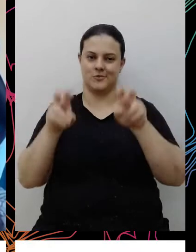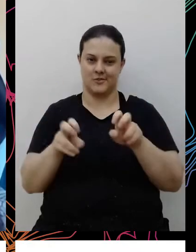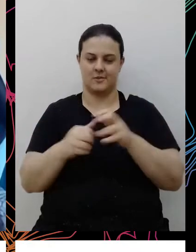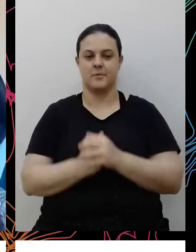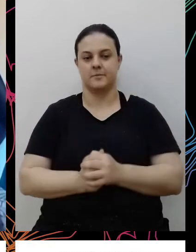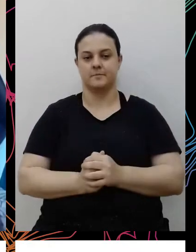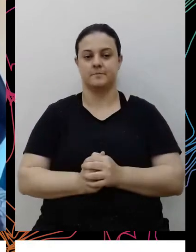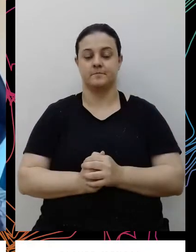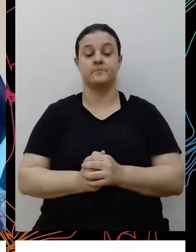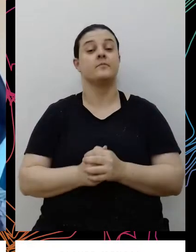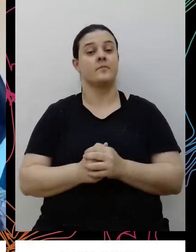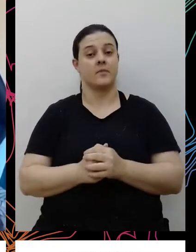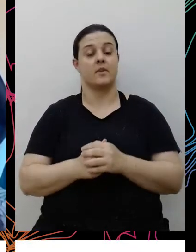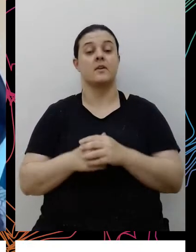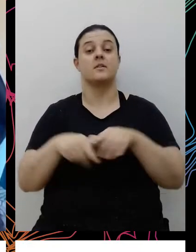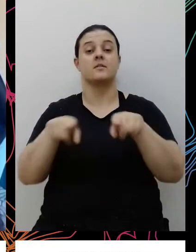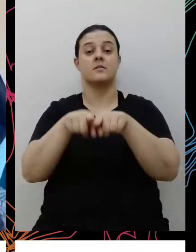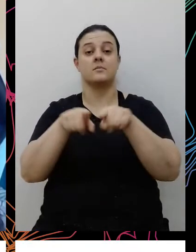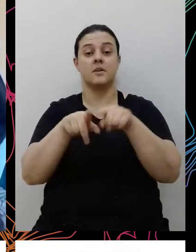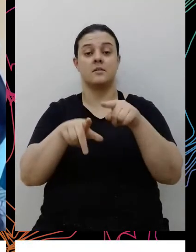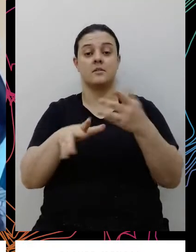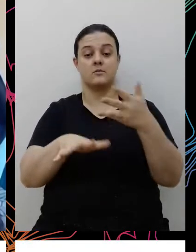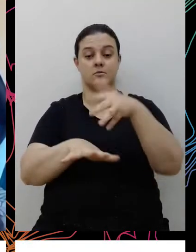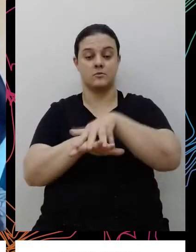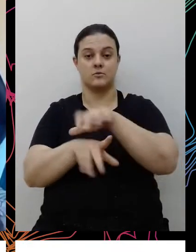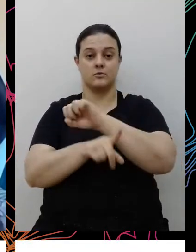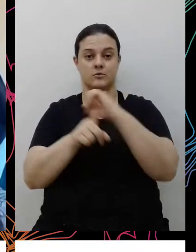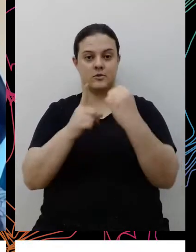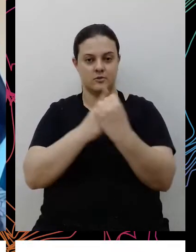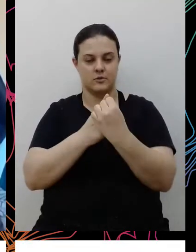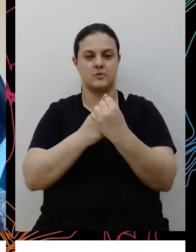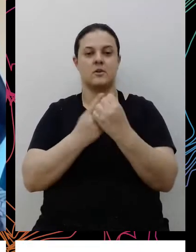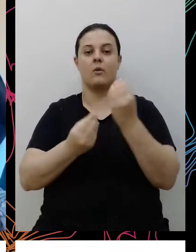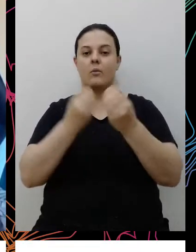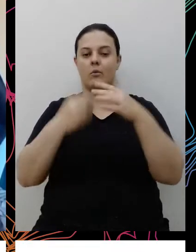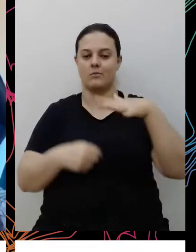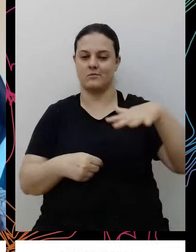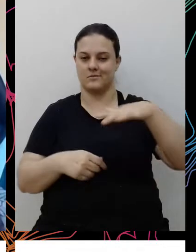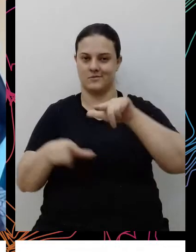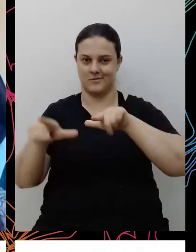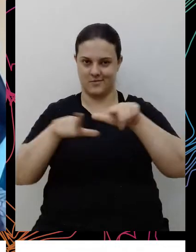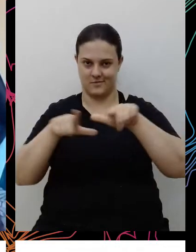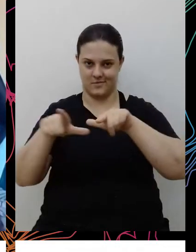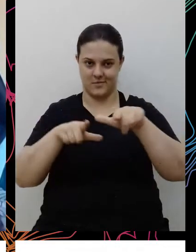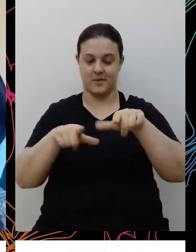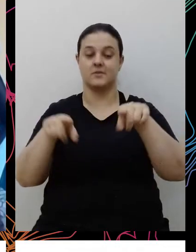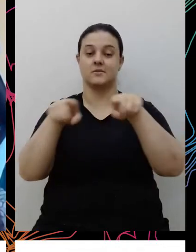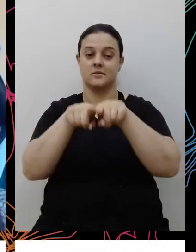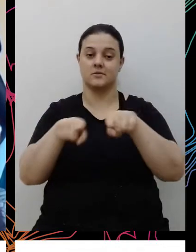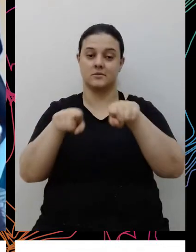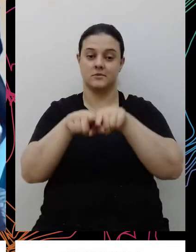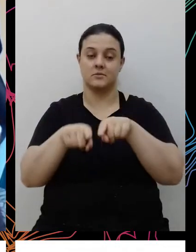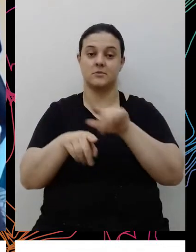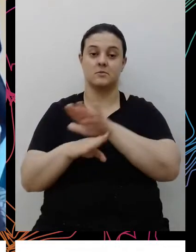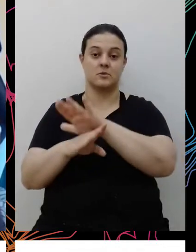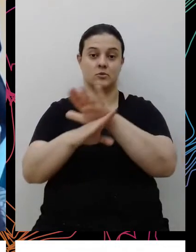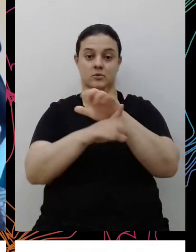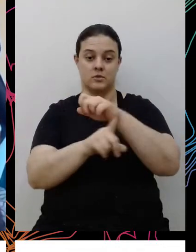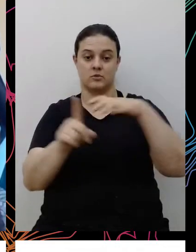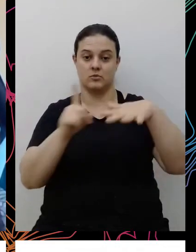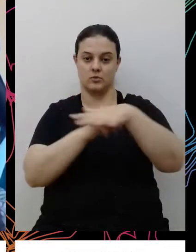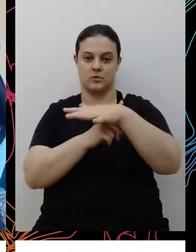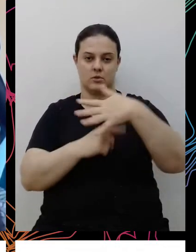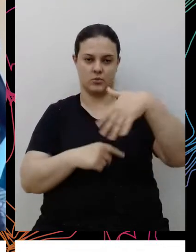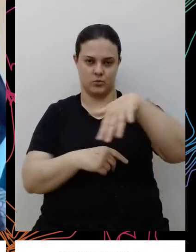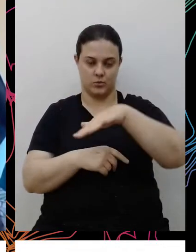e exercer a inclusão social por meio do mercado de trabalho e trazendo também um efeito para a sociedade como um todo.